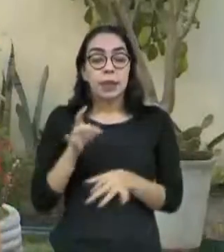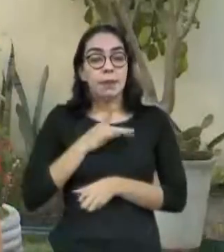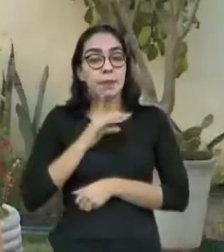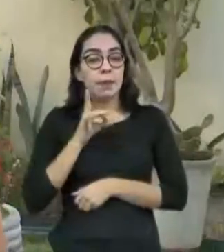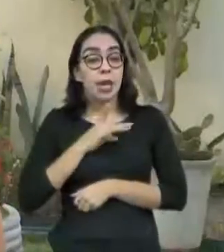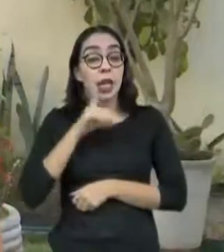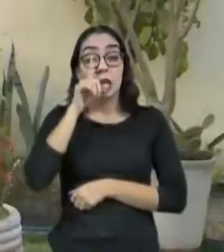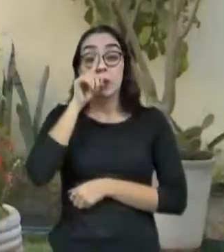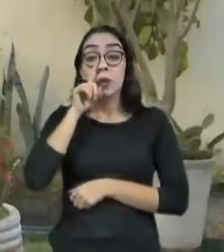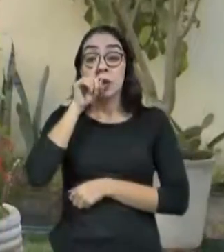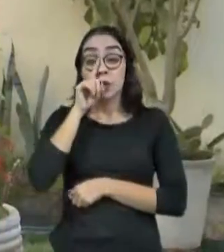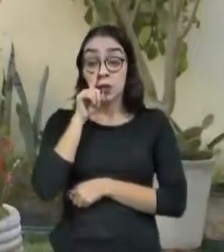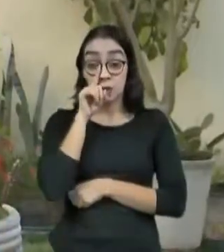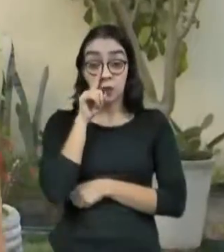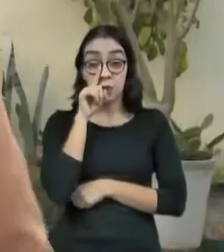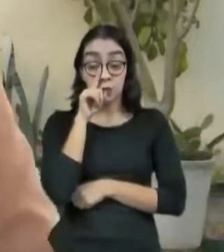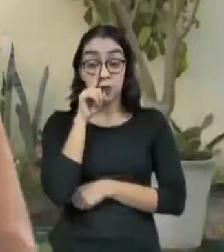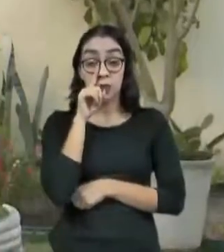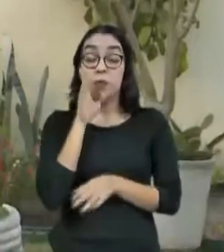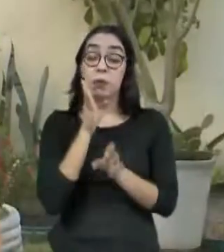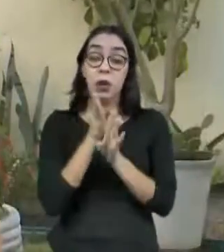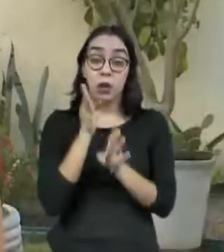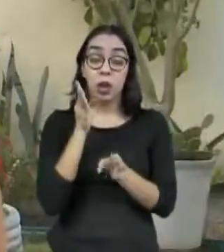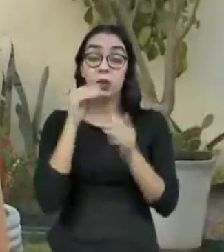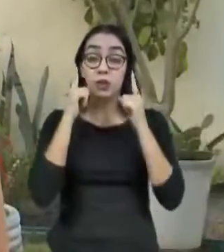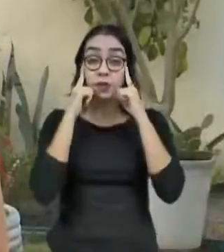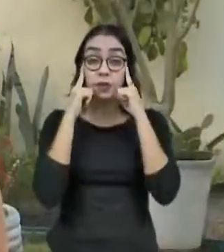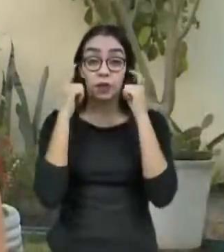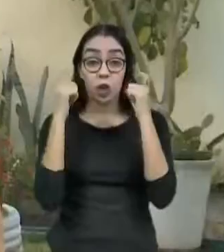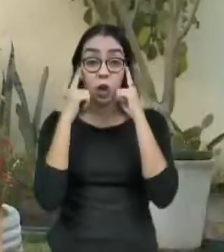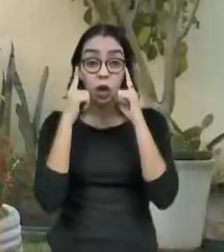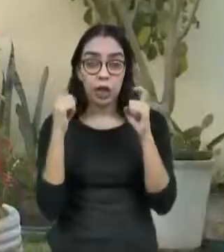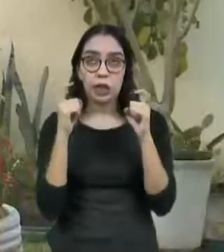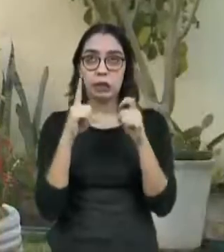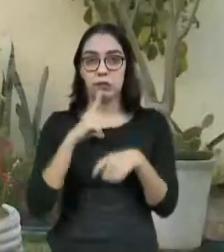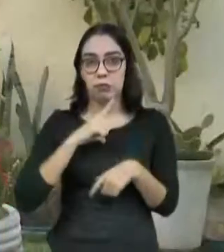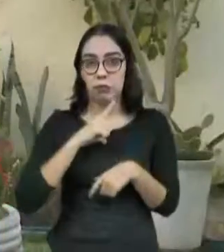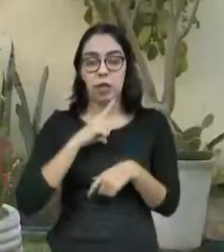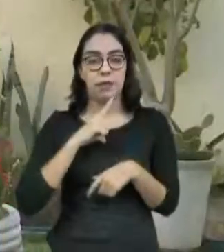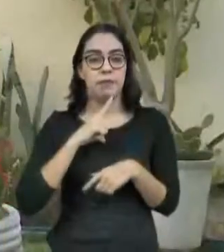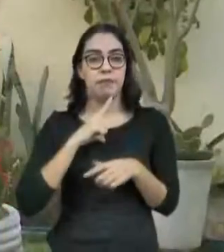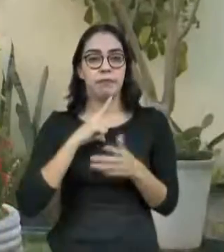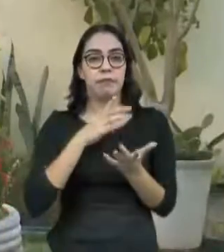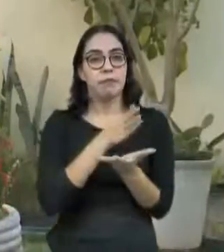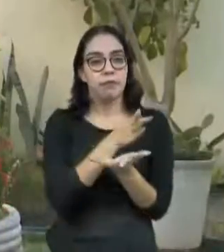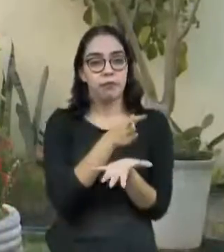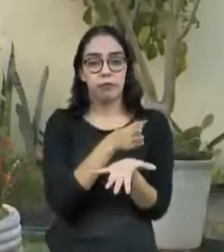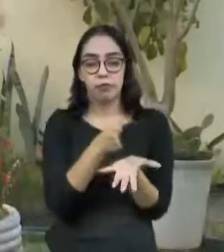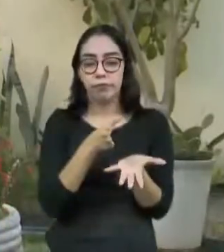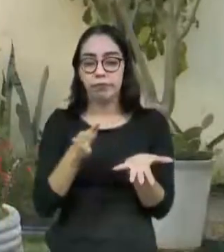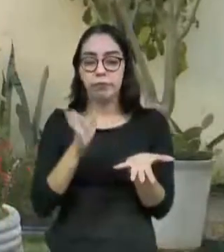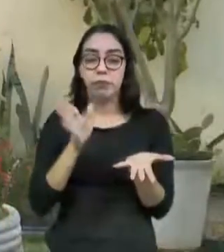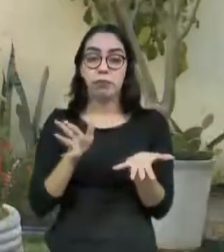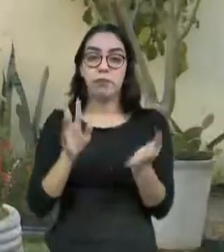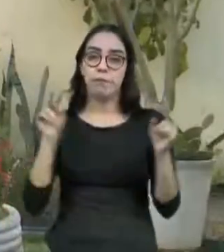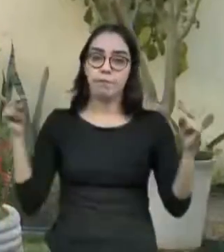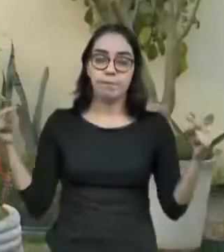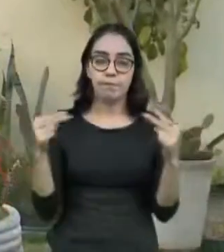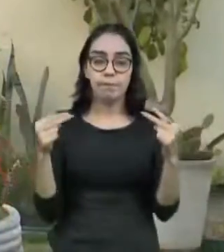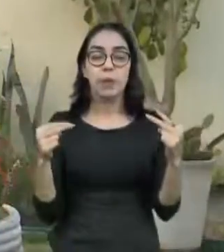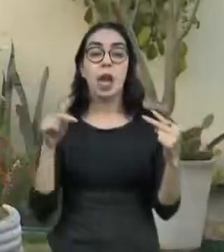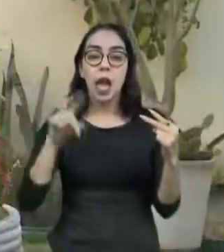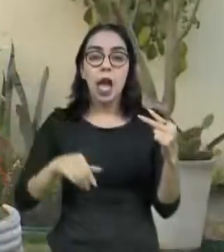aumentam. A gente vê que a violência, que se manifesta de várias formas, ela tem tomado uma perspectiva física, né?